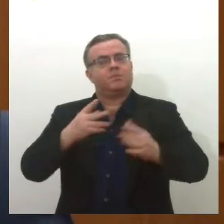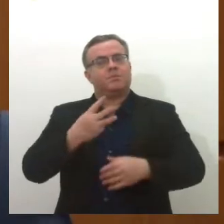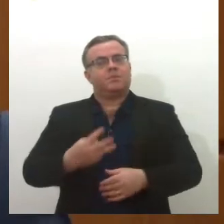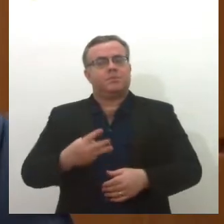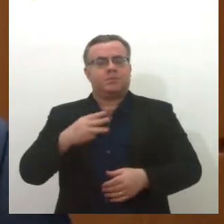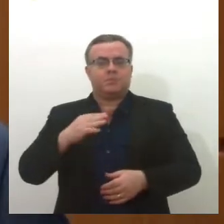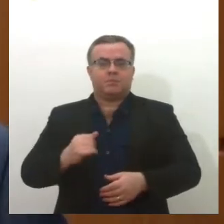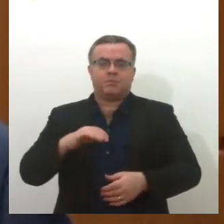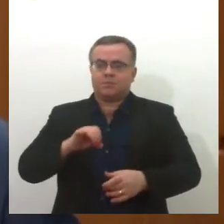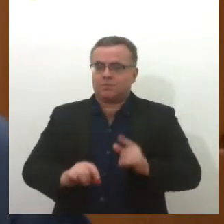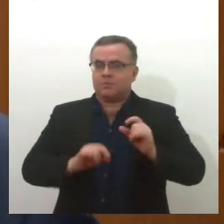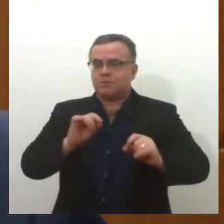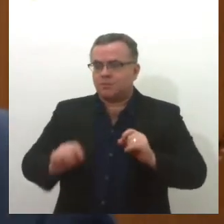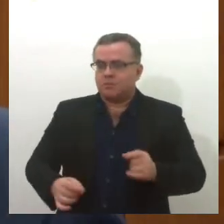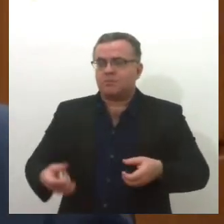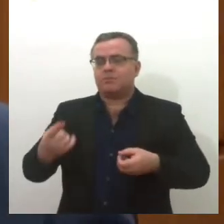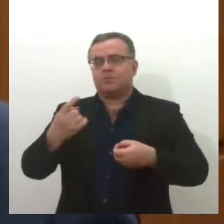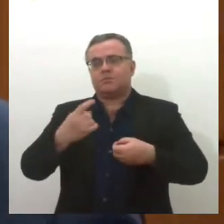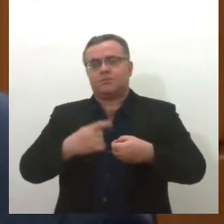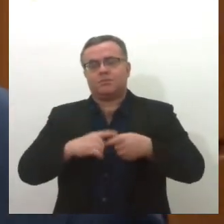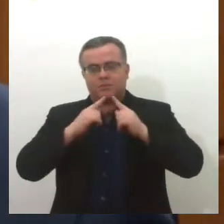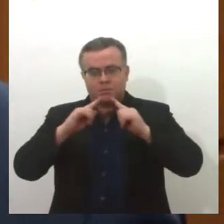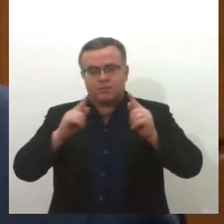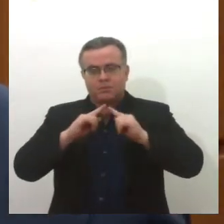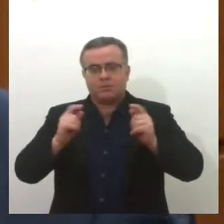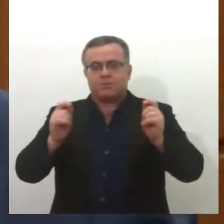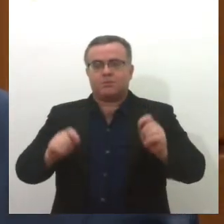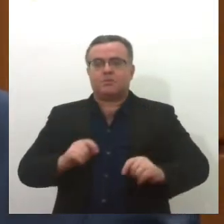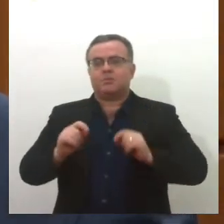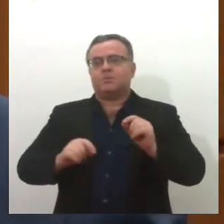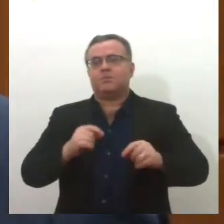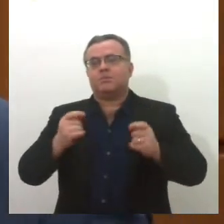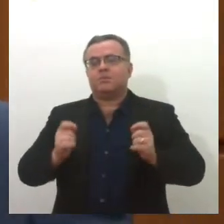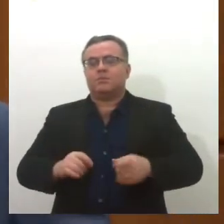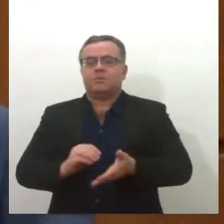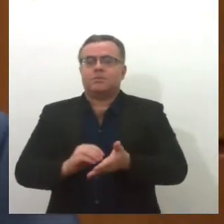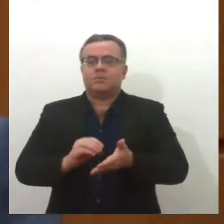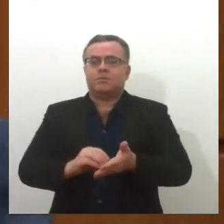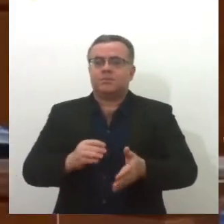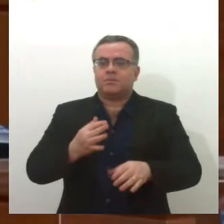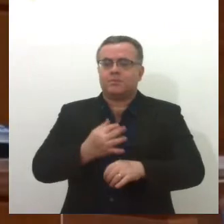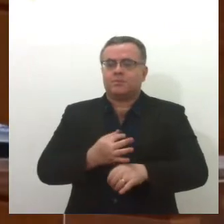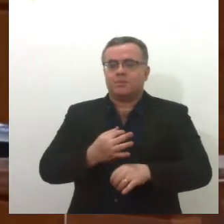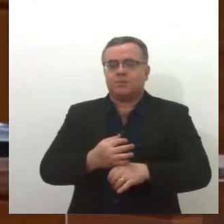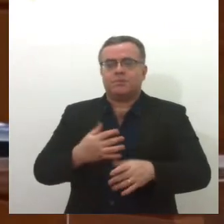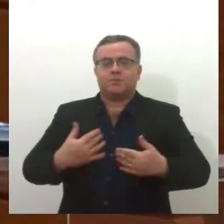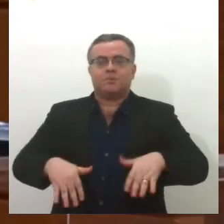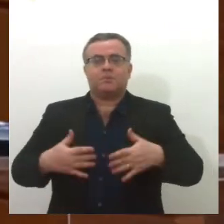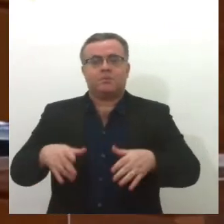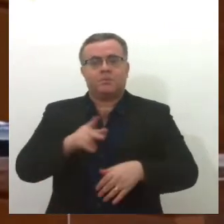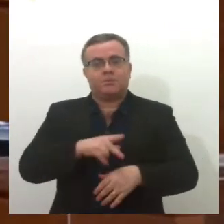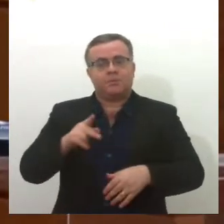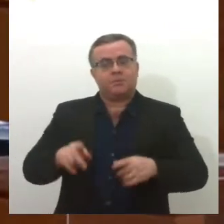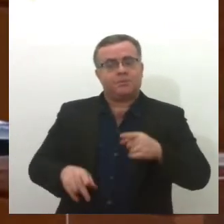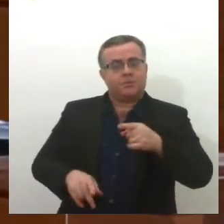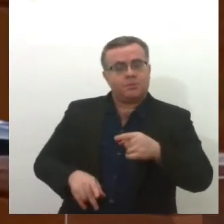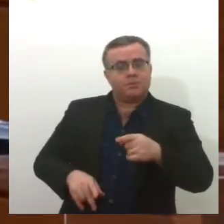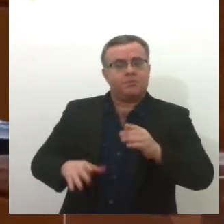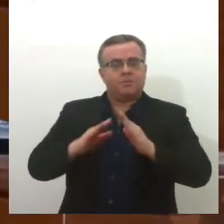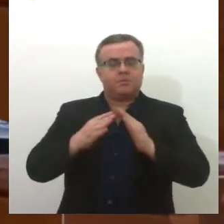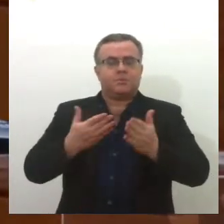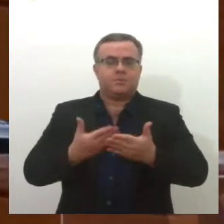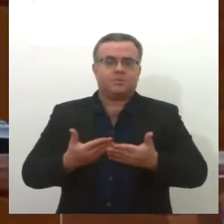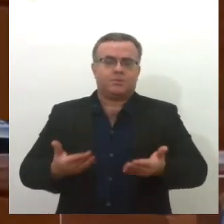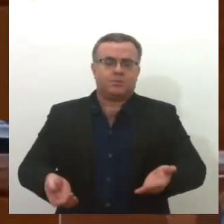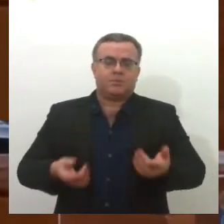Voltou a denunciar problemas de estrutura e falta de professores em escolas estaduais. E criticou novamente a